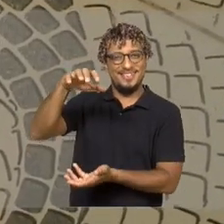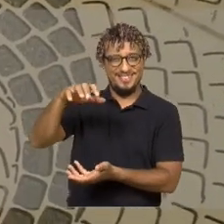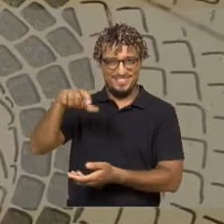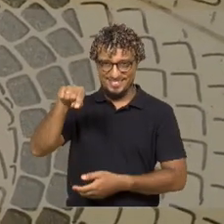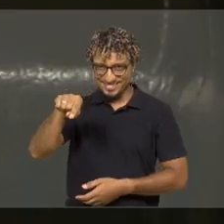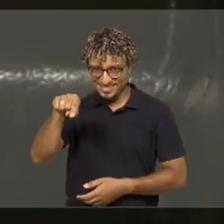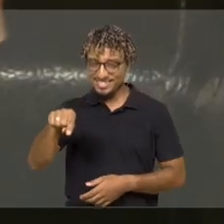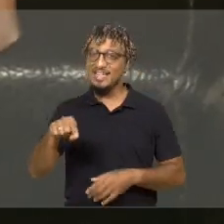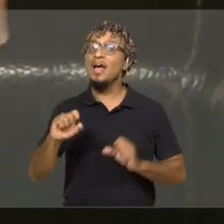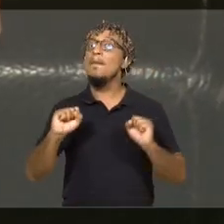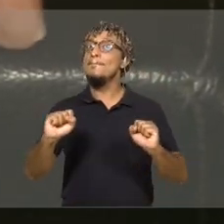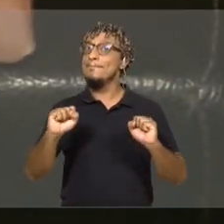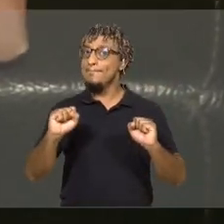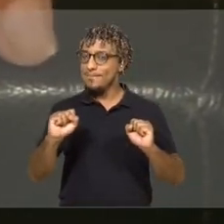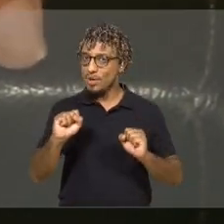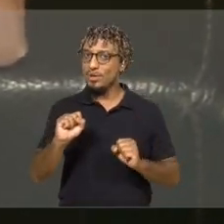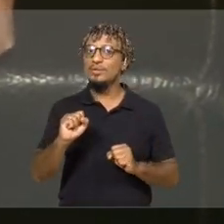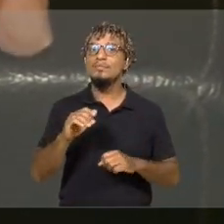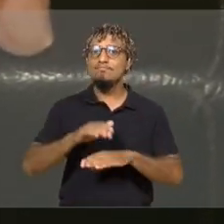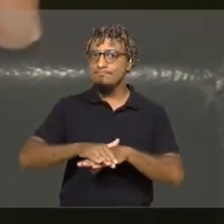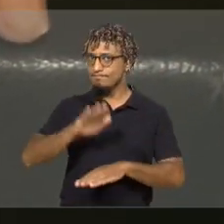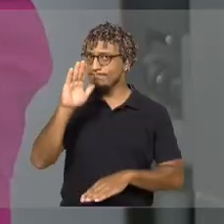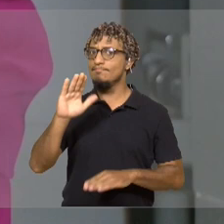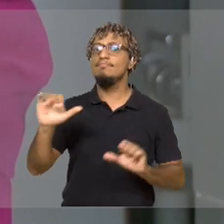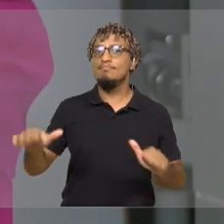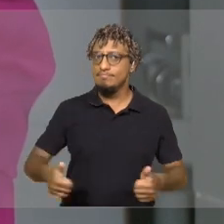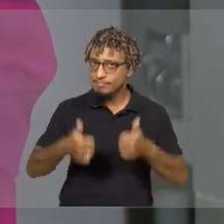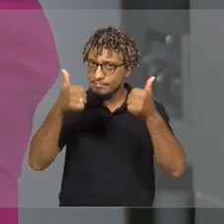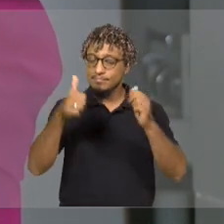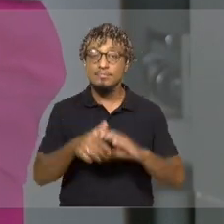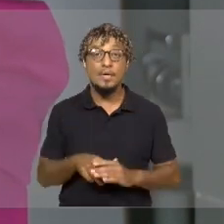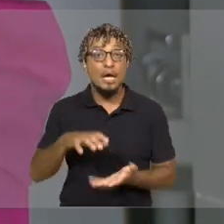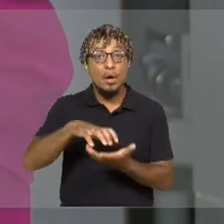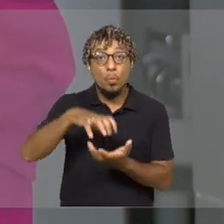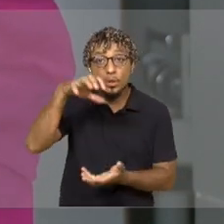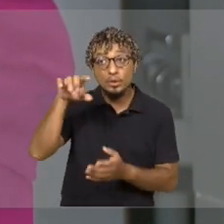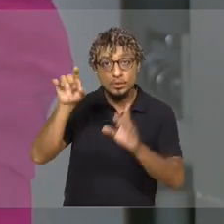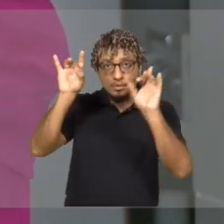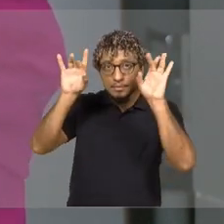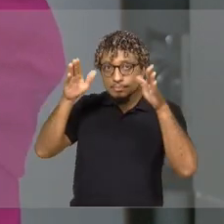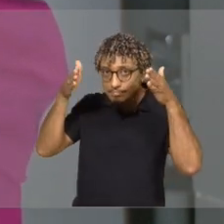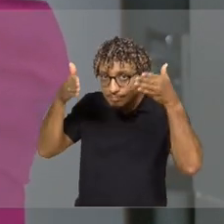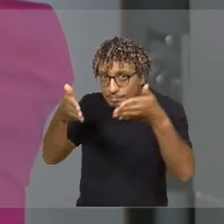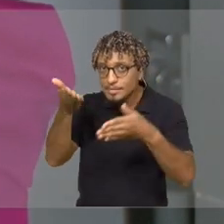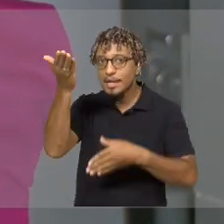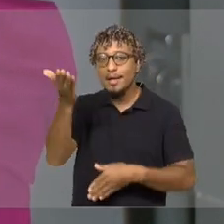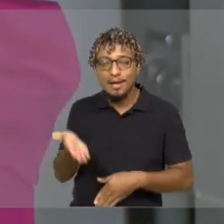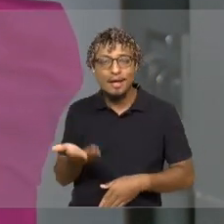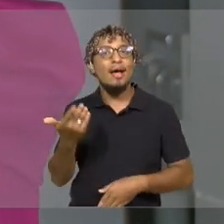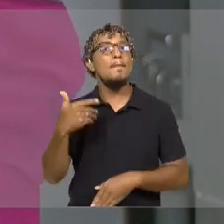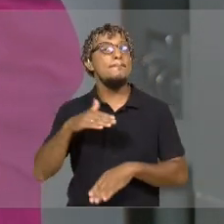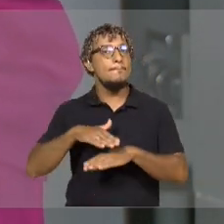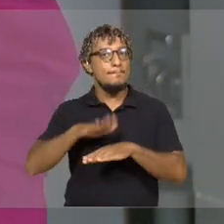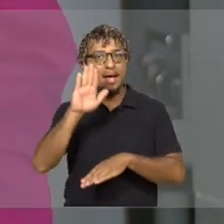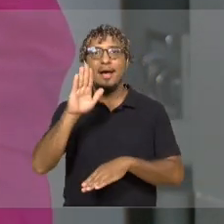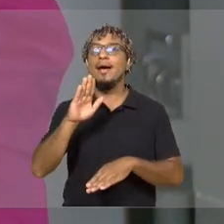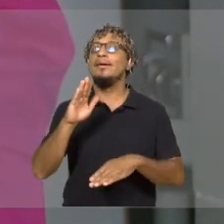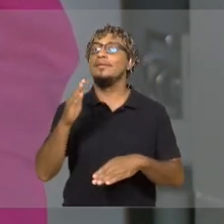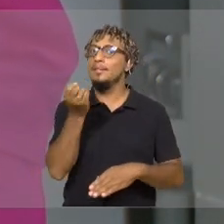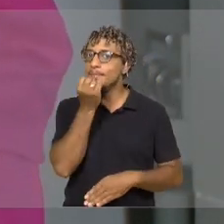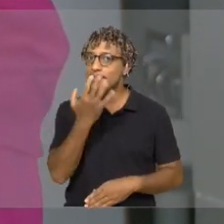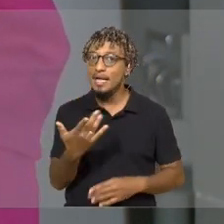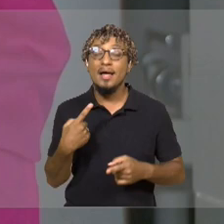resultados podem ser ainda mais eficientes. E com o idoso em especial, tem trazido vários benefícios por conta de que